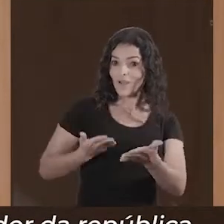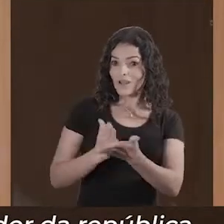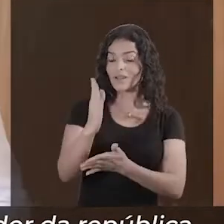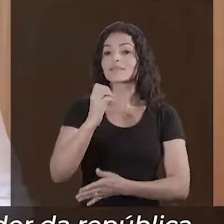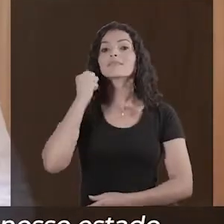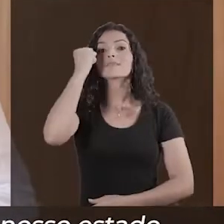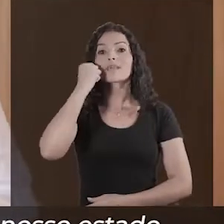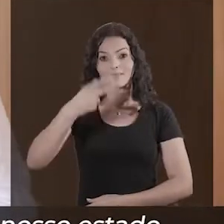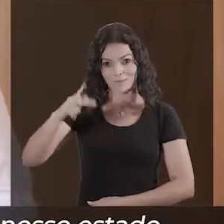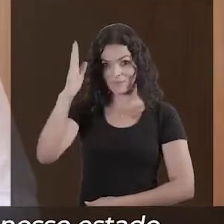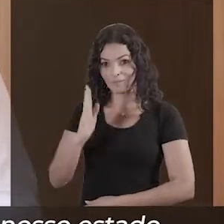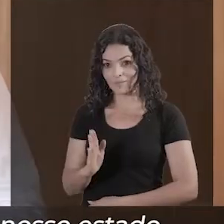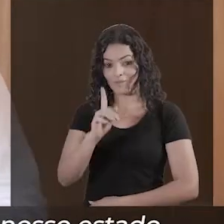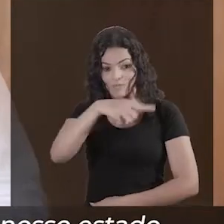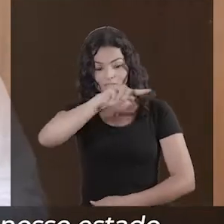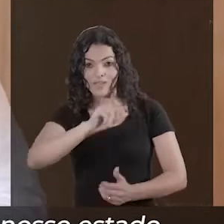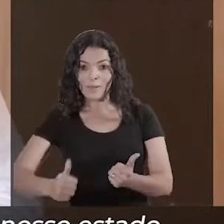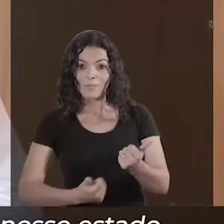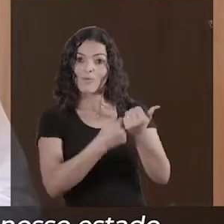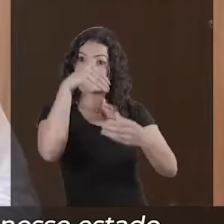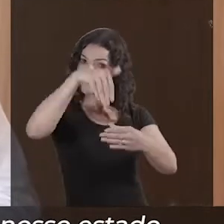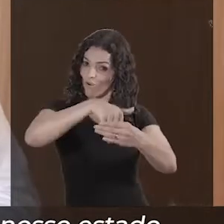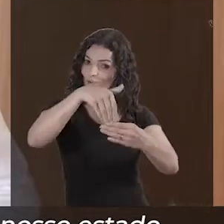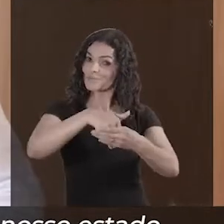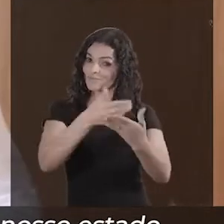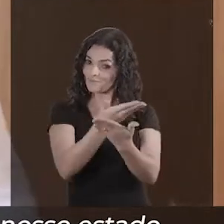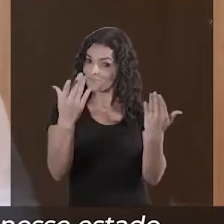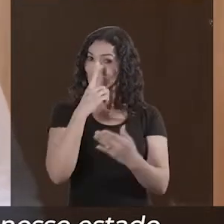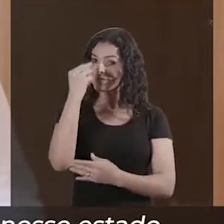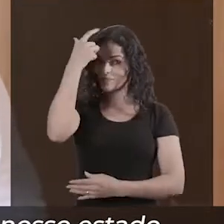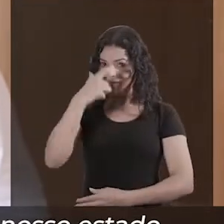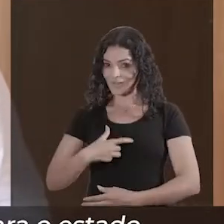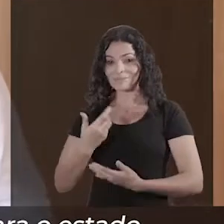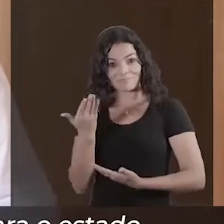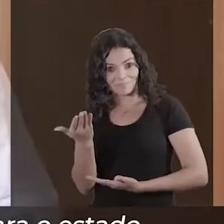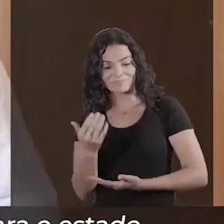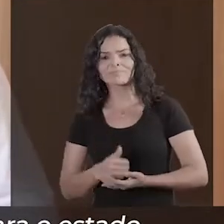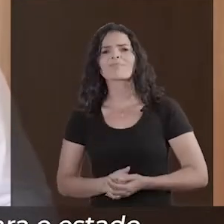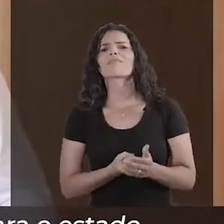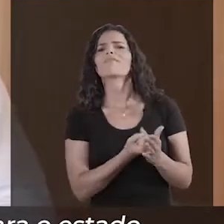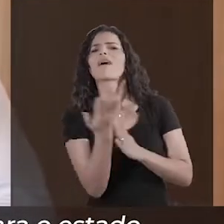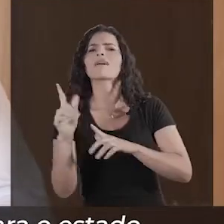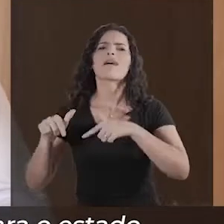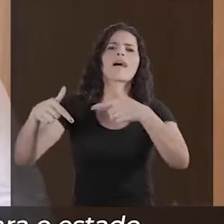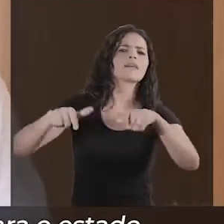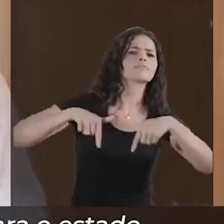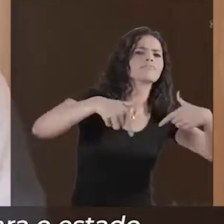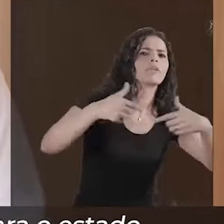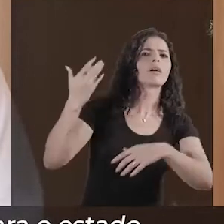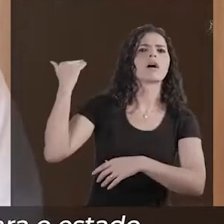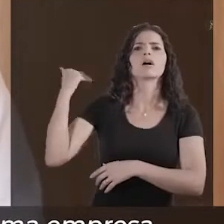República, com o voto e com o apoio de todos vocês, com o nosso Estado. Em várias ações que até então eram